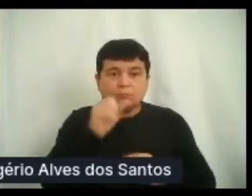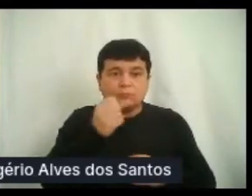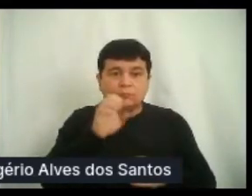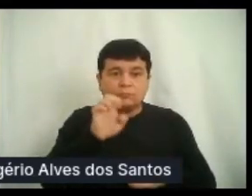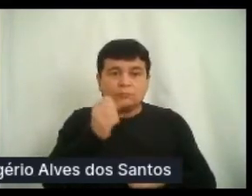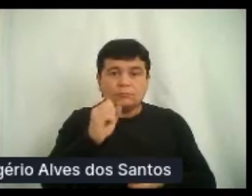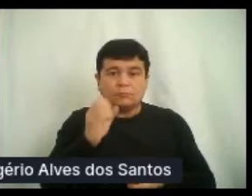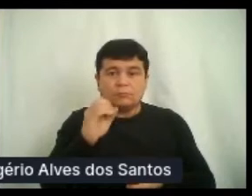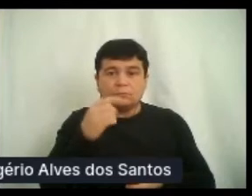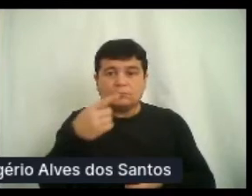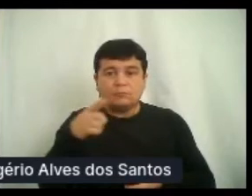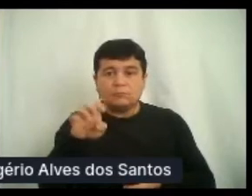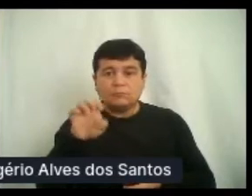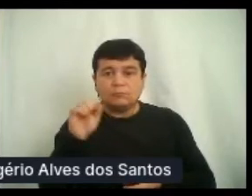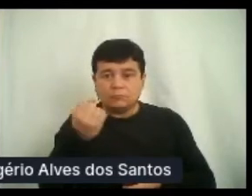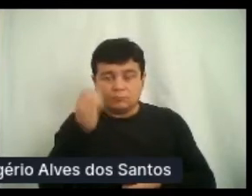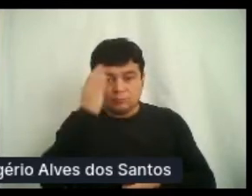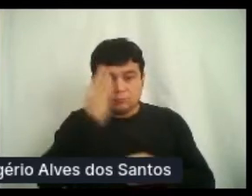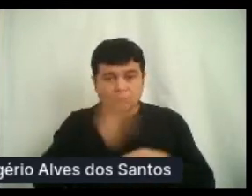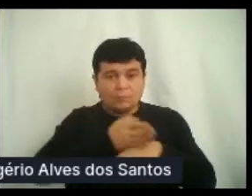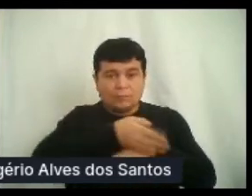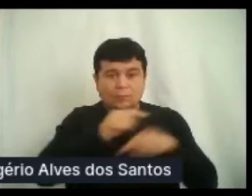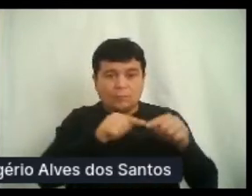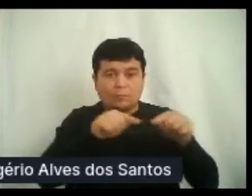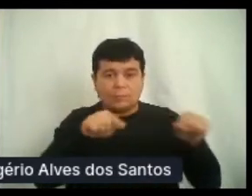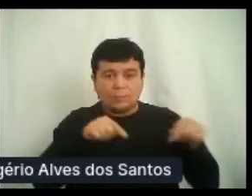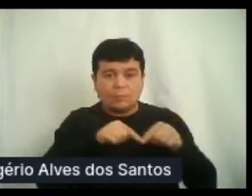e entrem na sala de cada palestrante. Combinado?